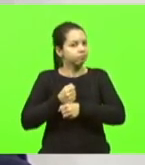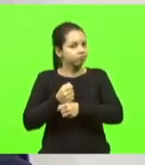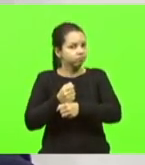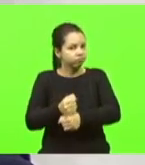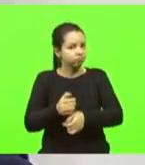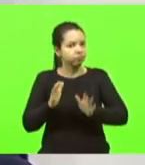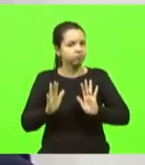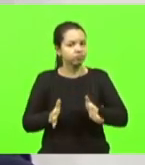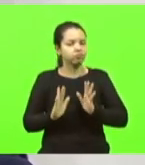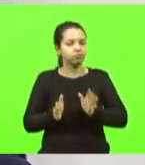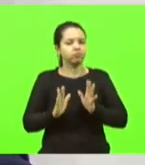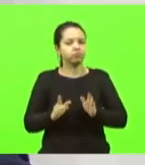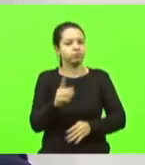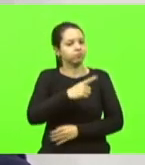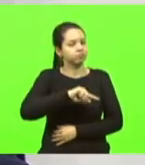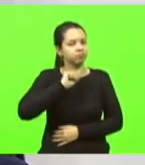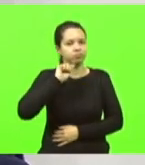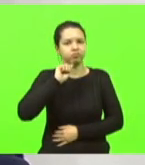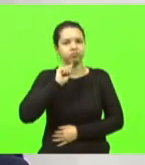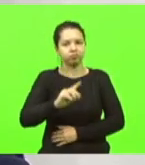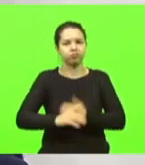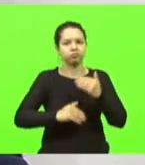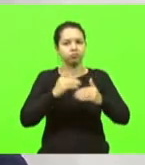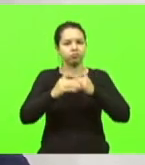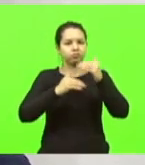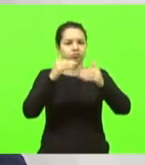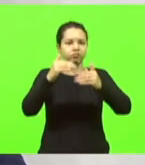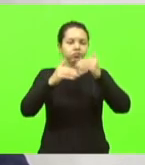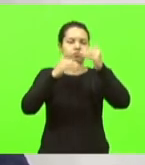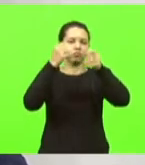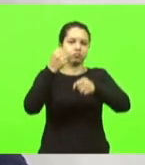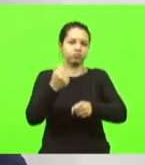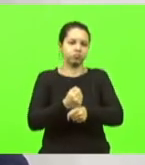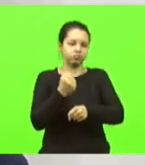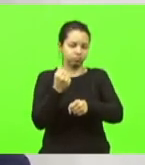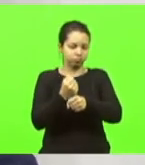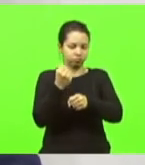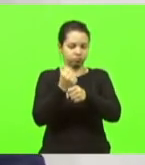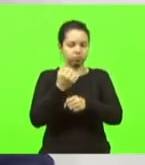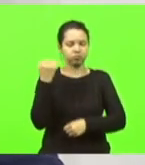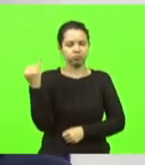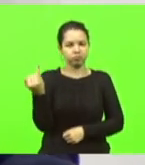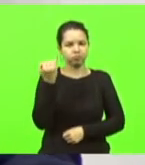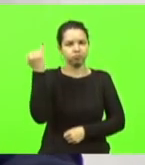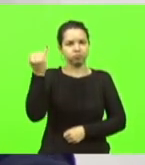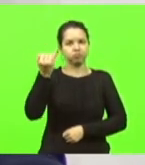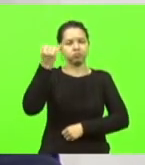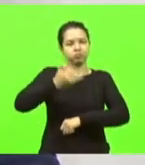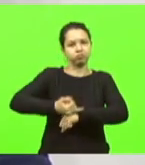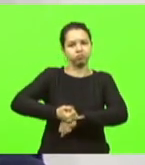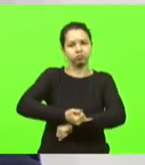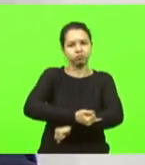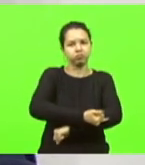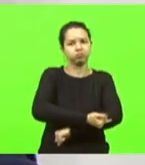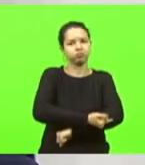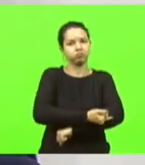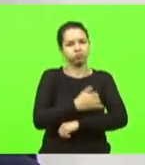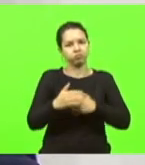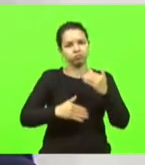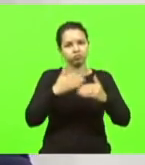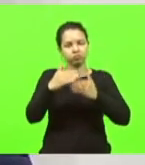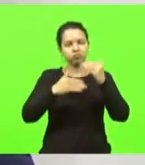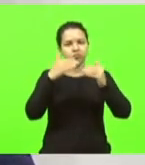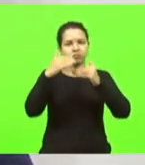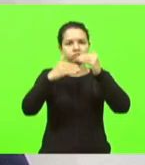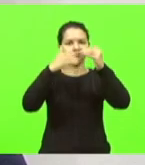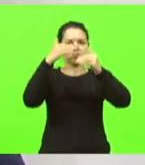não conseguimos fazer avançar obras tão importantes de infraestrutura para o desenvolvimento